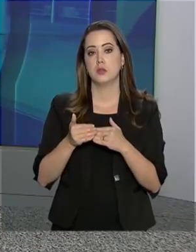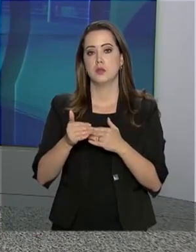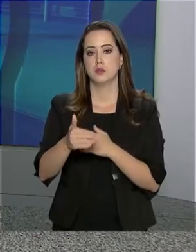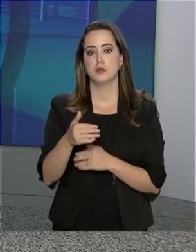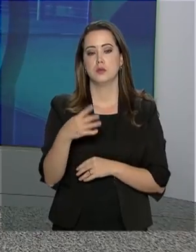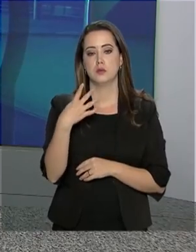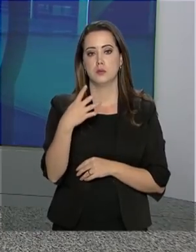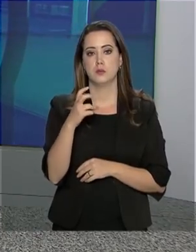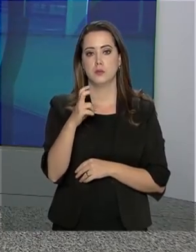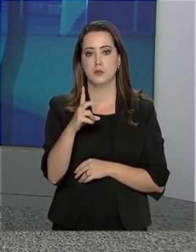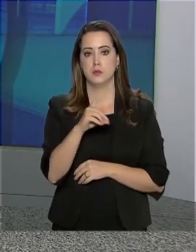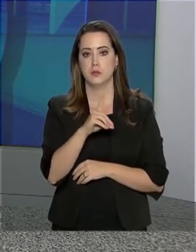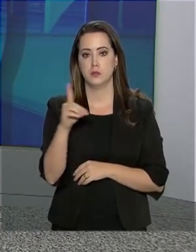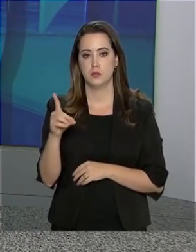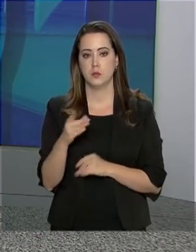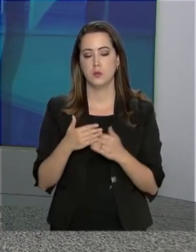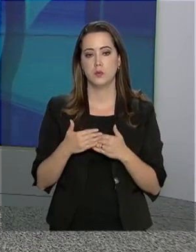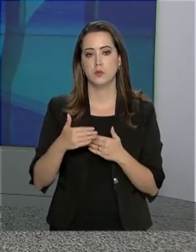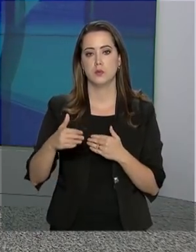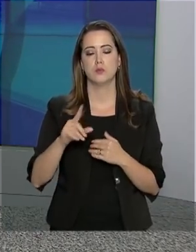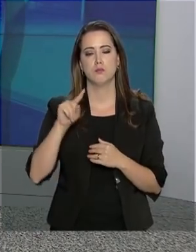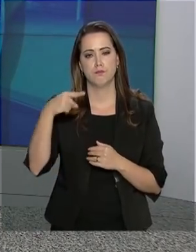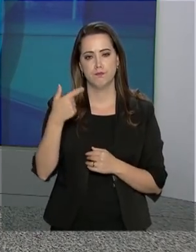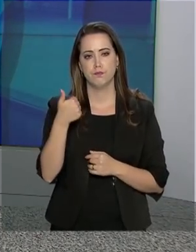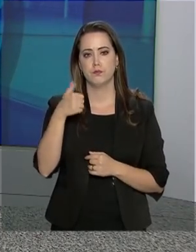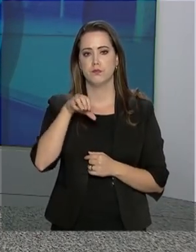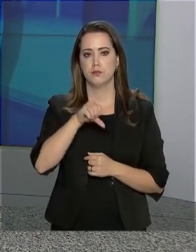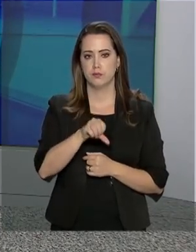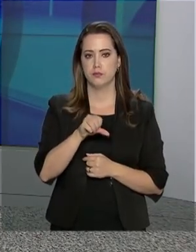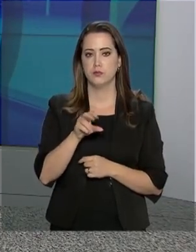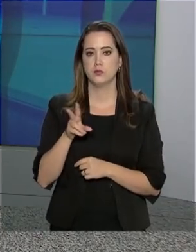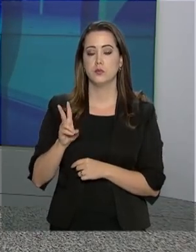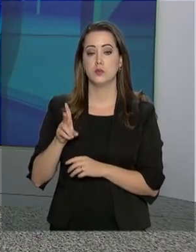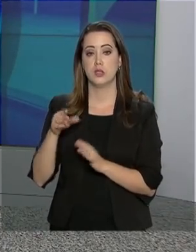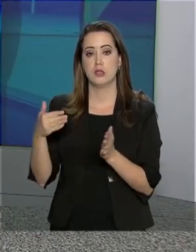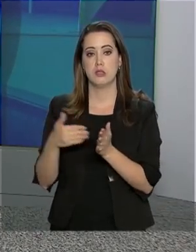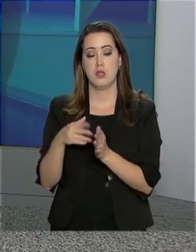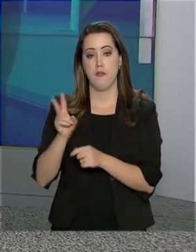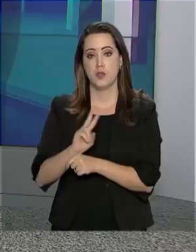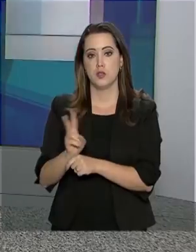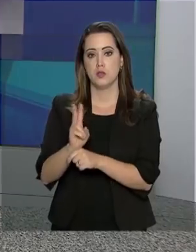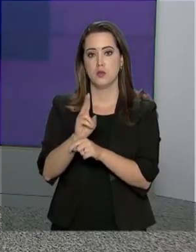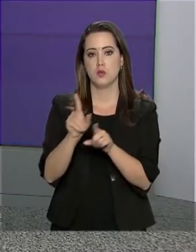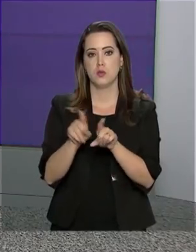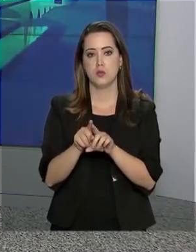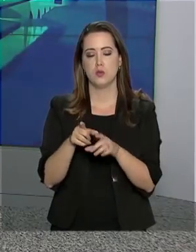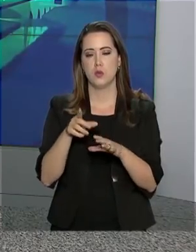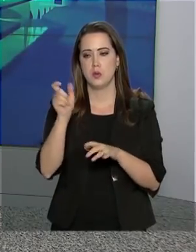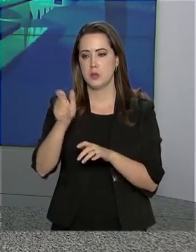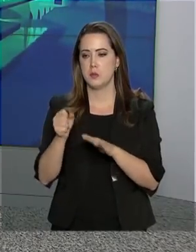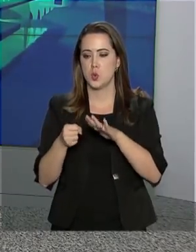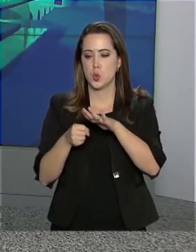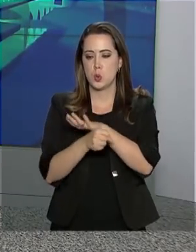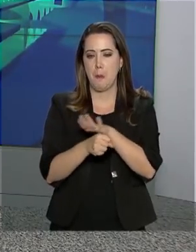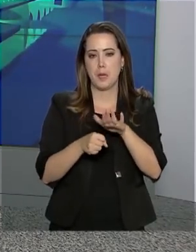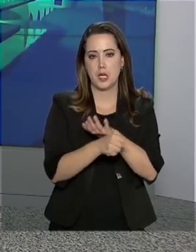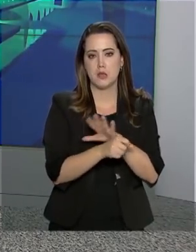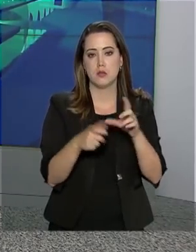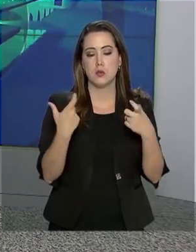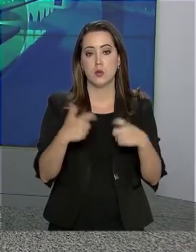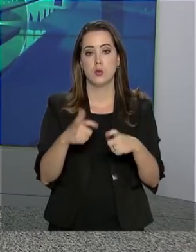mais 45 dias, a contar do próximo dia 19, na vigilância e custódia dos presos da